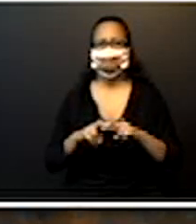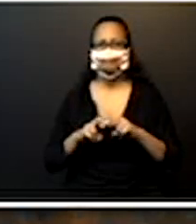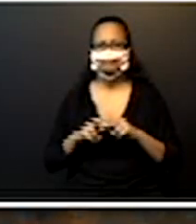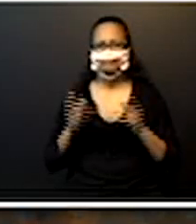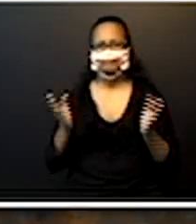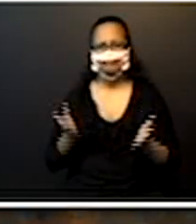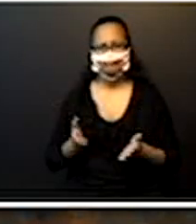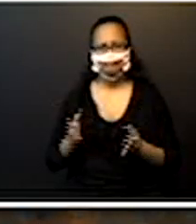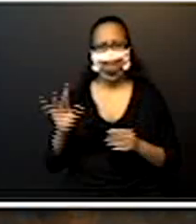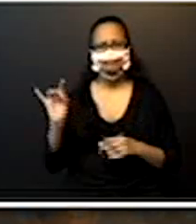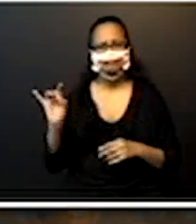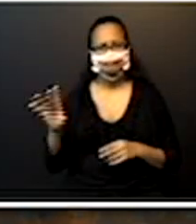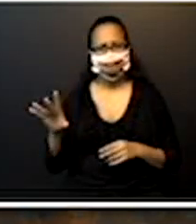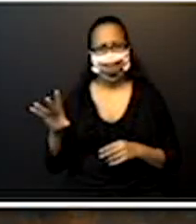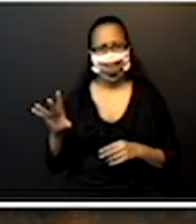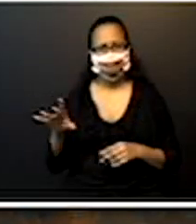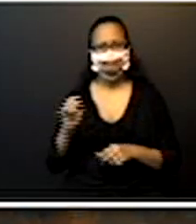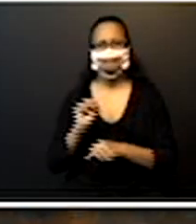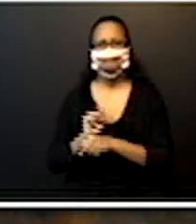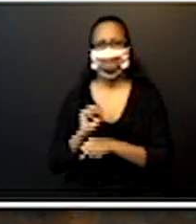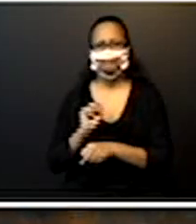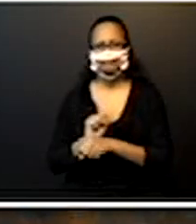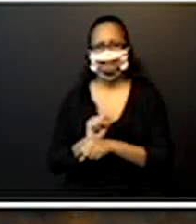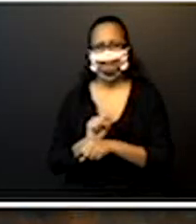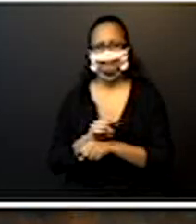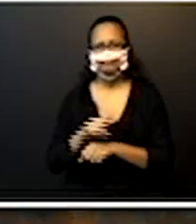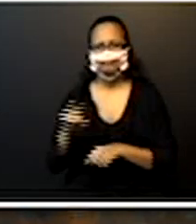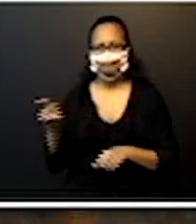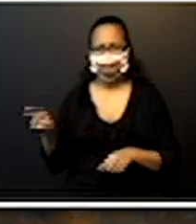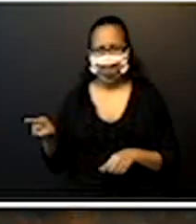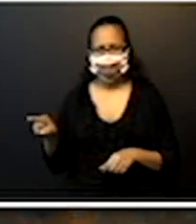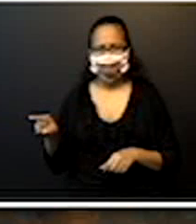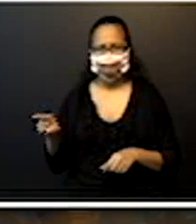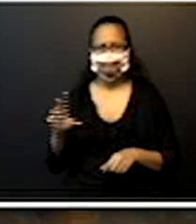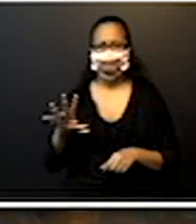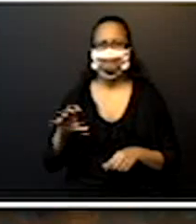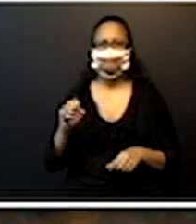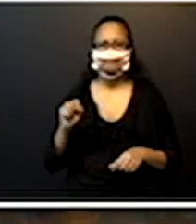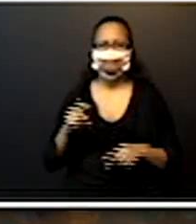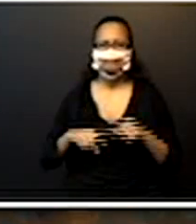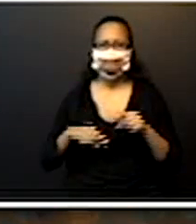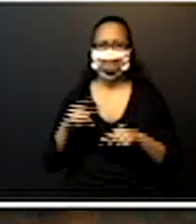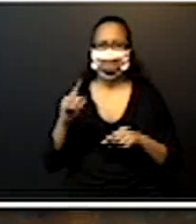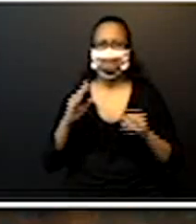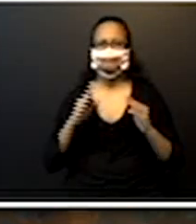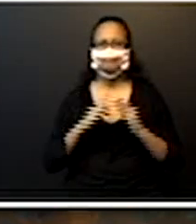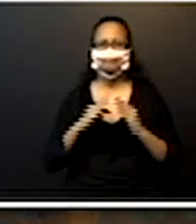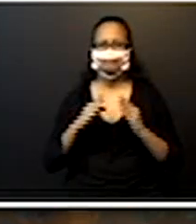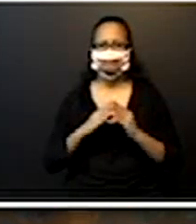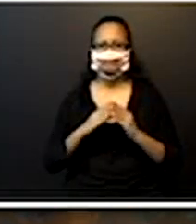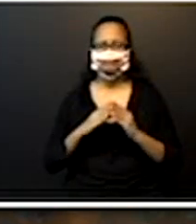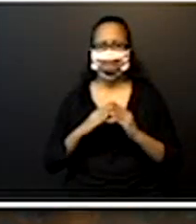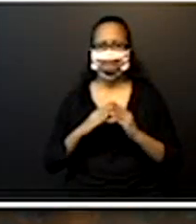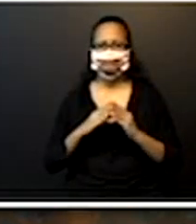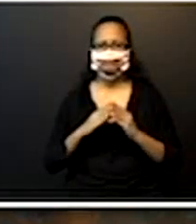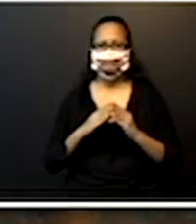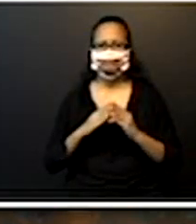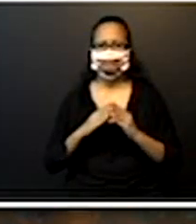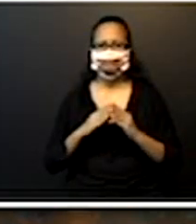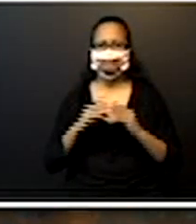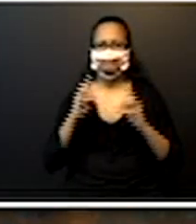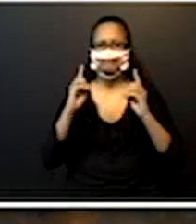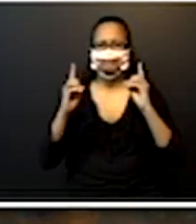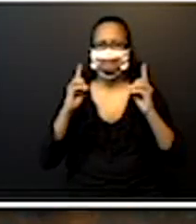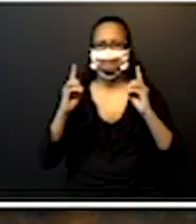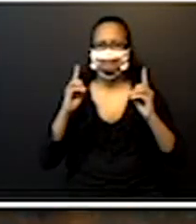só. Espero que vocês providenciem os materiais para a próxima aula, para a gente tentar jogar esse joguinho que vai ser divertido, a gente